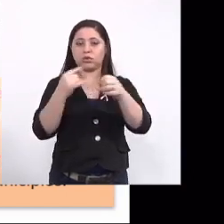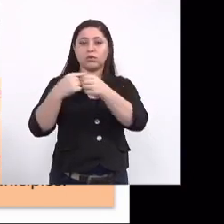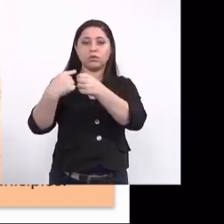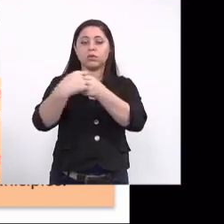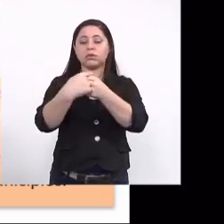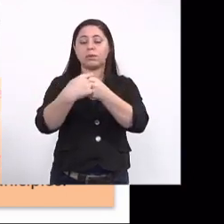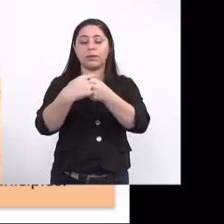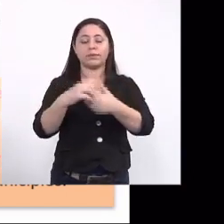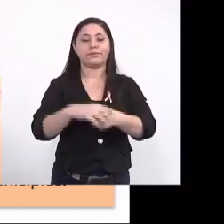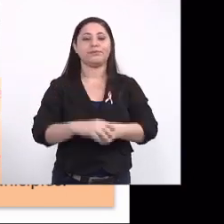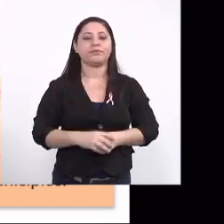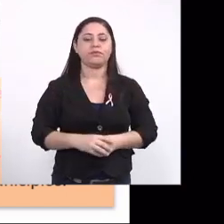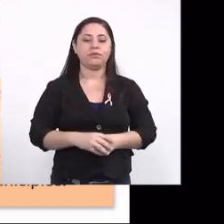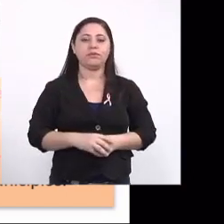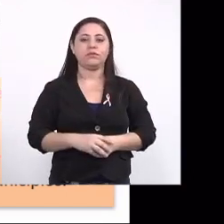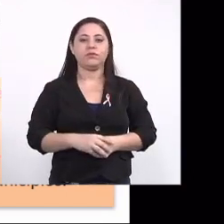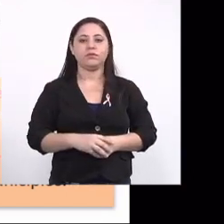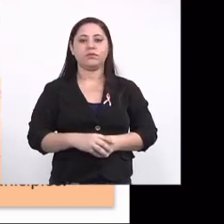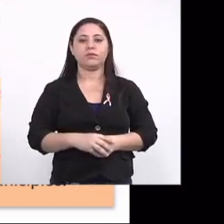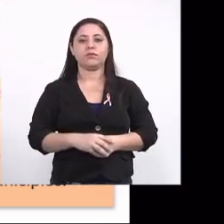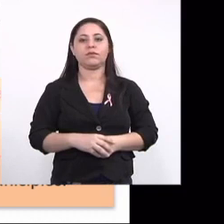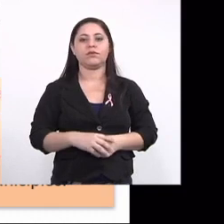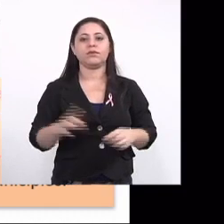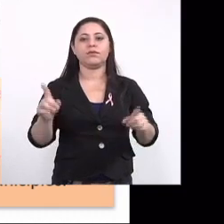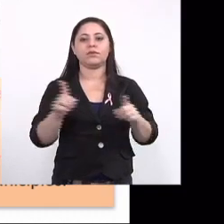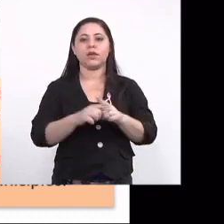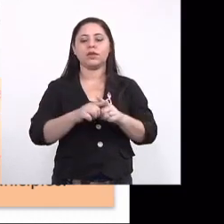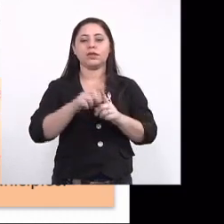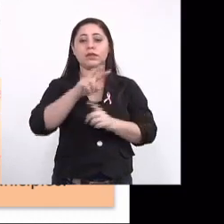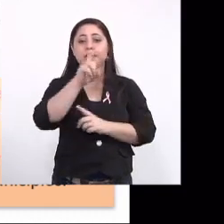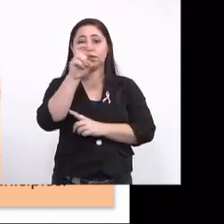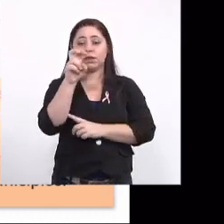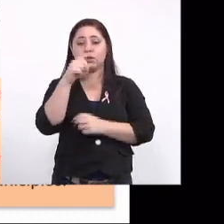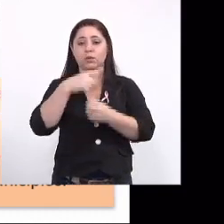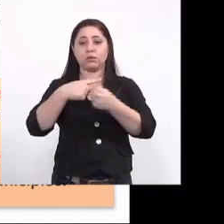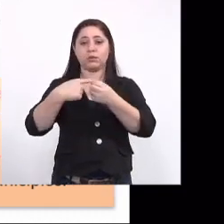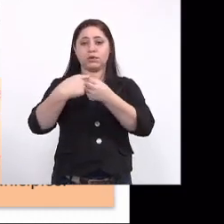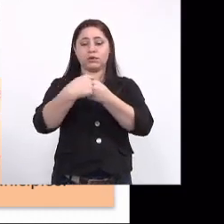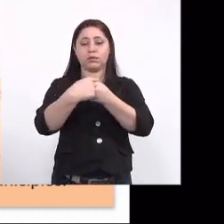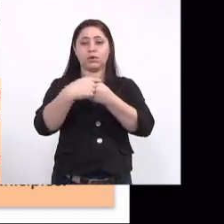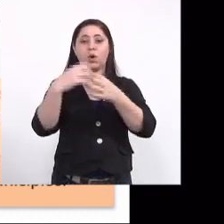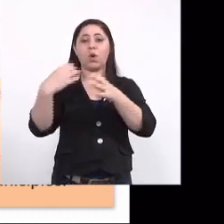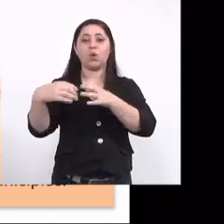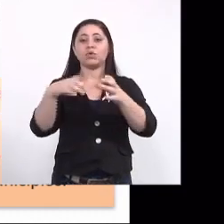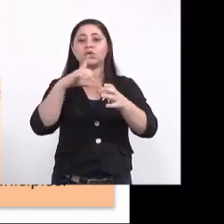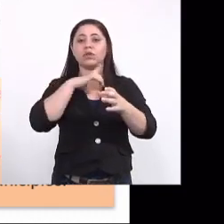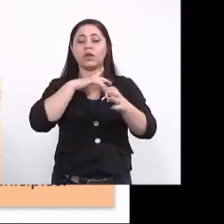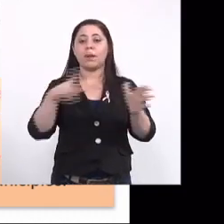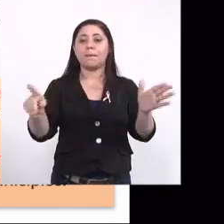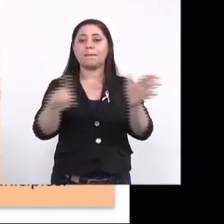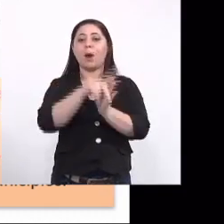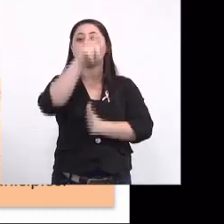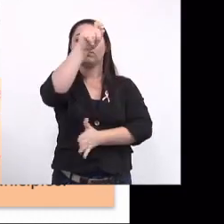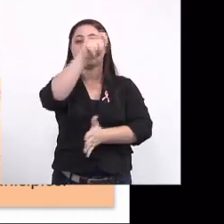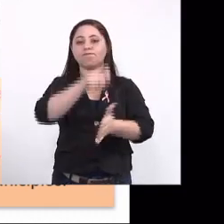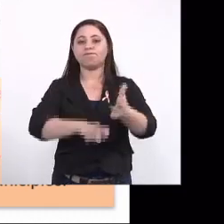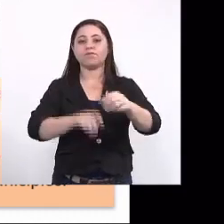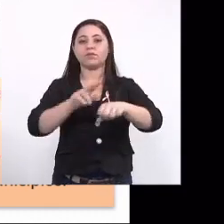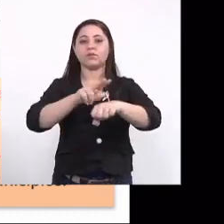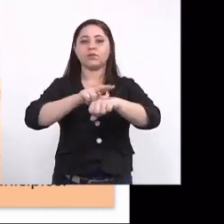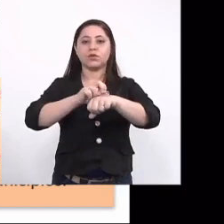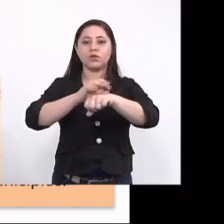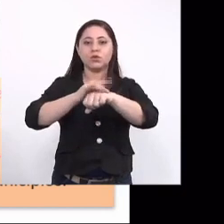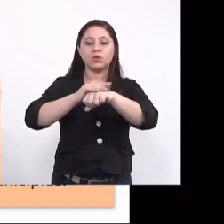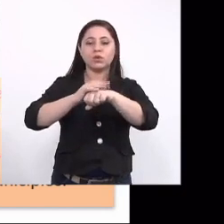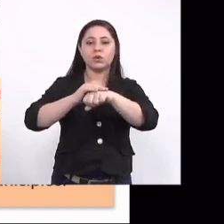municípios. Aí, aqui, esses são os cinco municípios onde tem casos confirmados ou casos